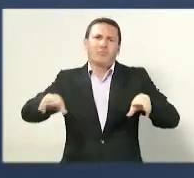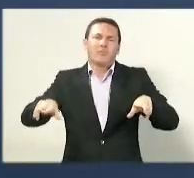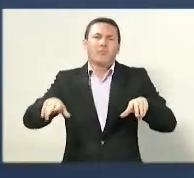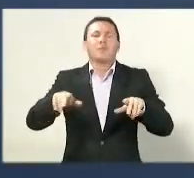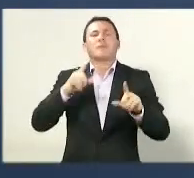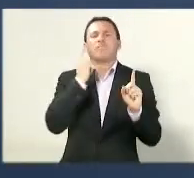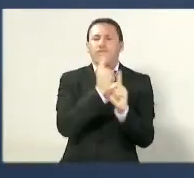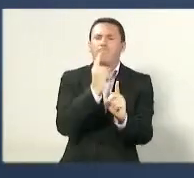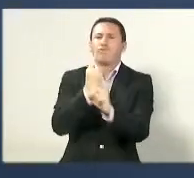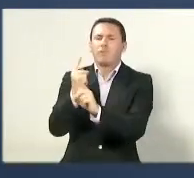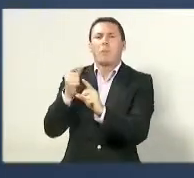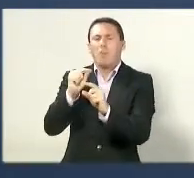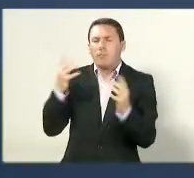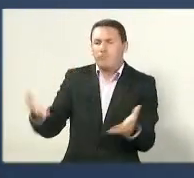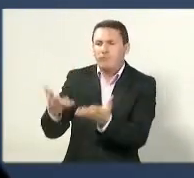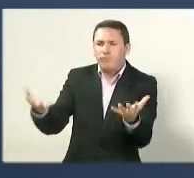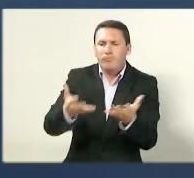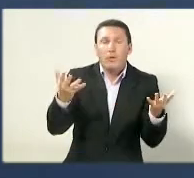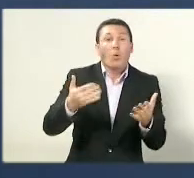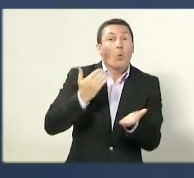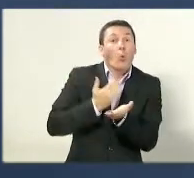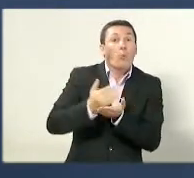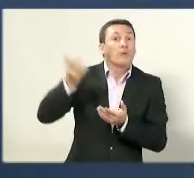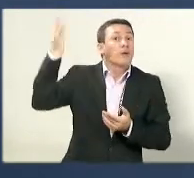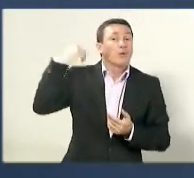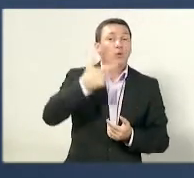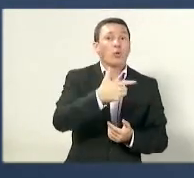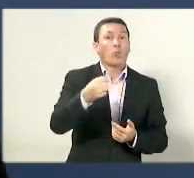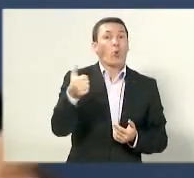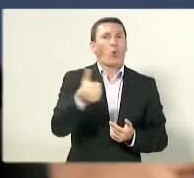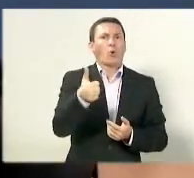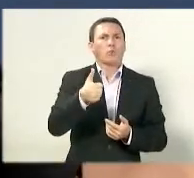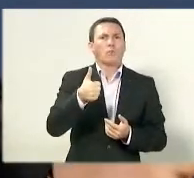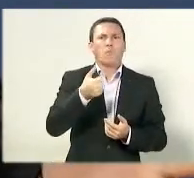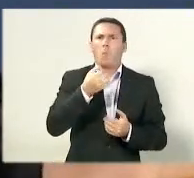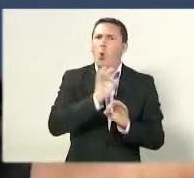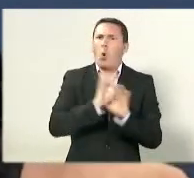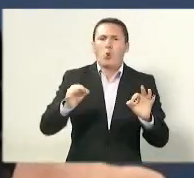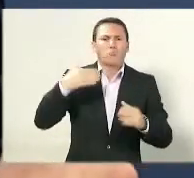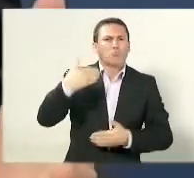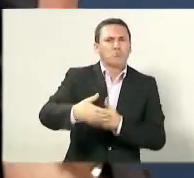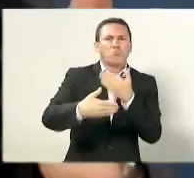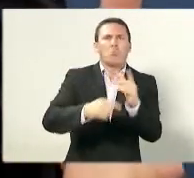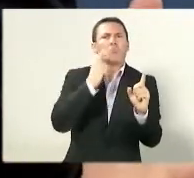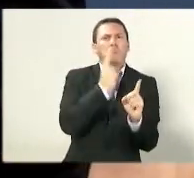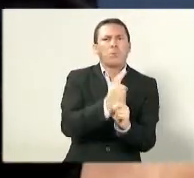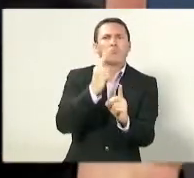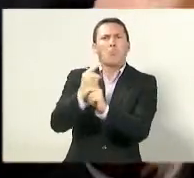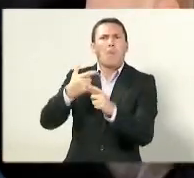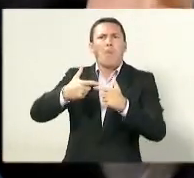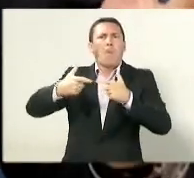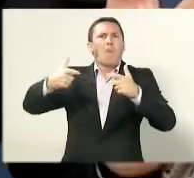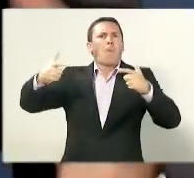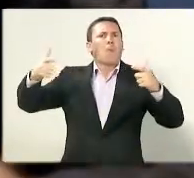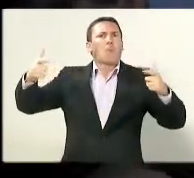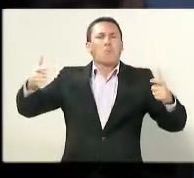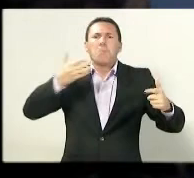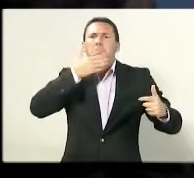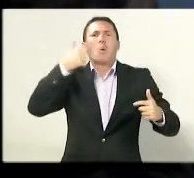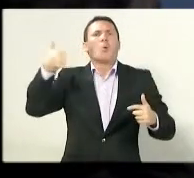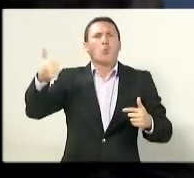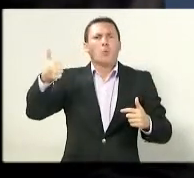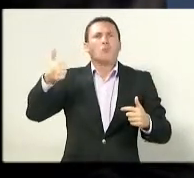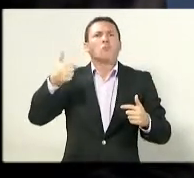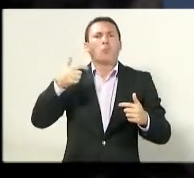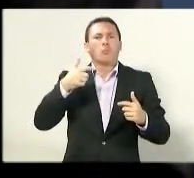conquistamos resultados extraordinários nesse tempo. Chegamos nesse ponto de termos os maiores investimentos em infraestrutura da história desse